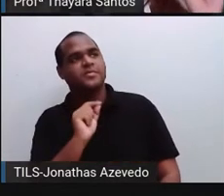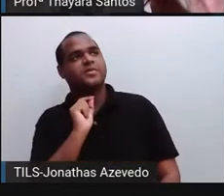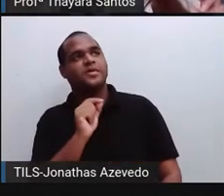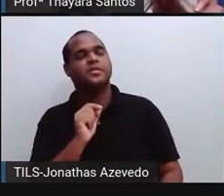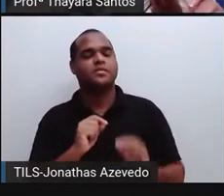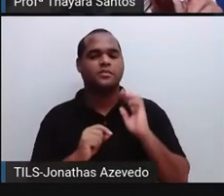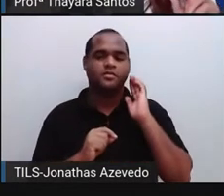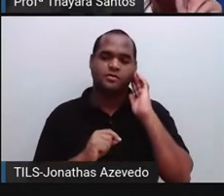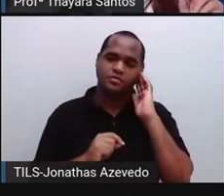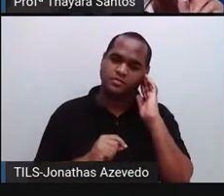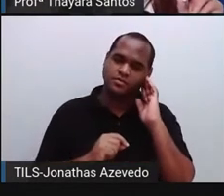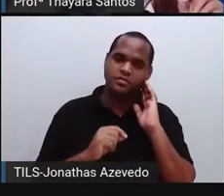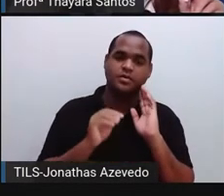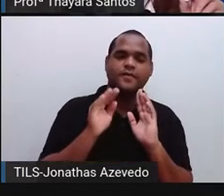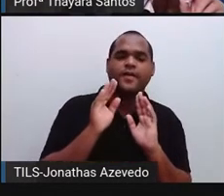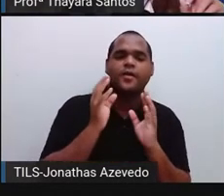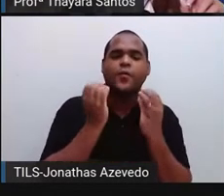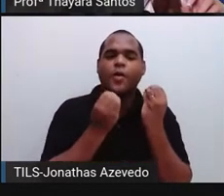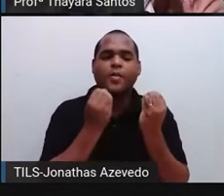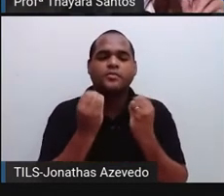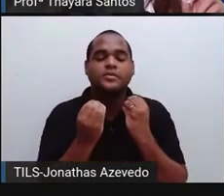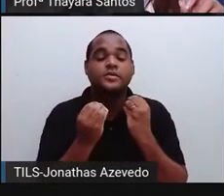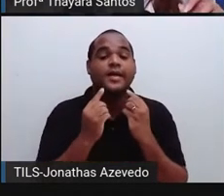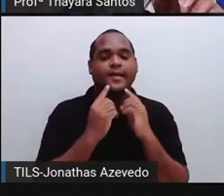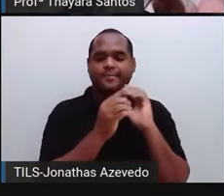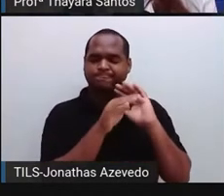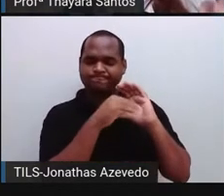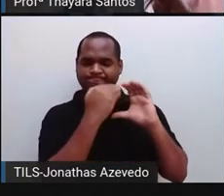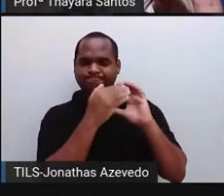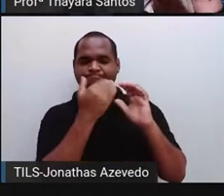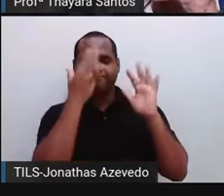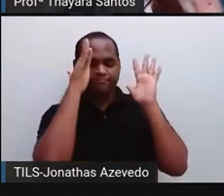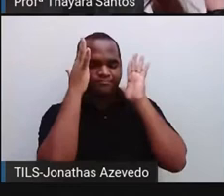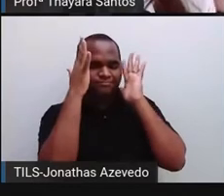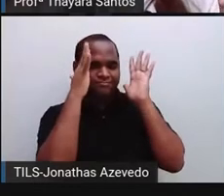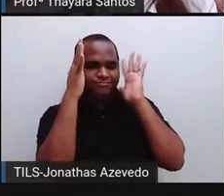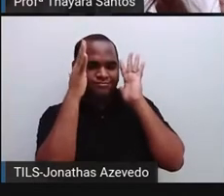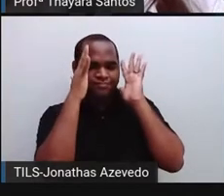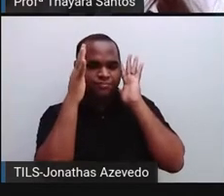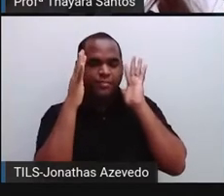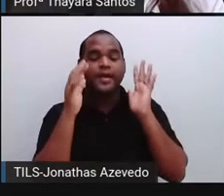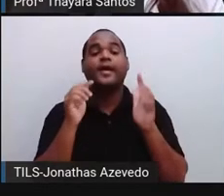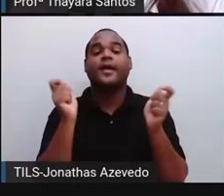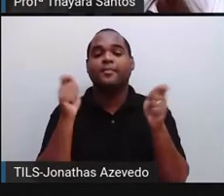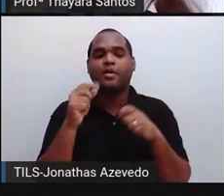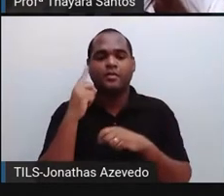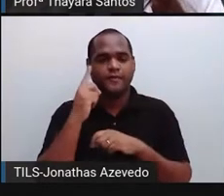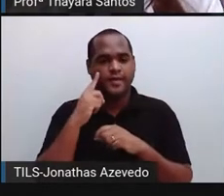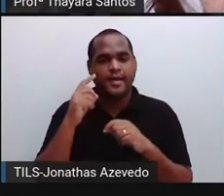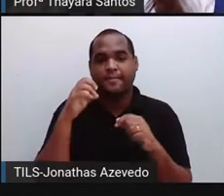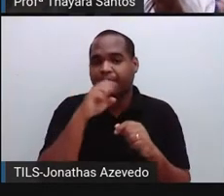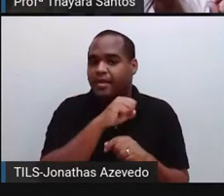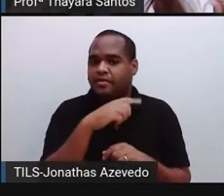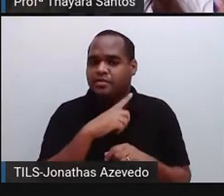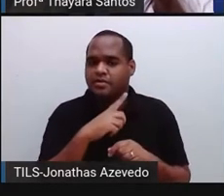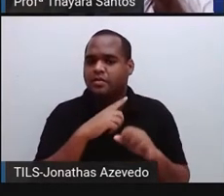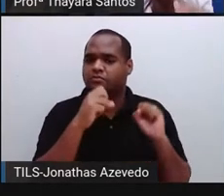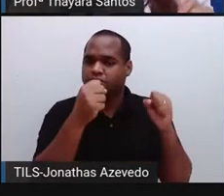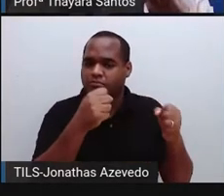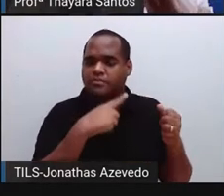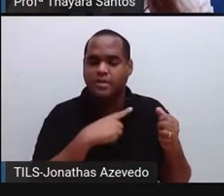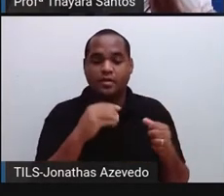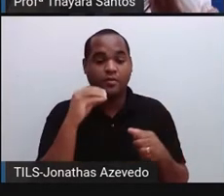fazer? Imediatamente, ele manda de volta a informação. Pede para o osso e para o músculo se moverem, tirar a mão dela daquela